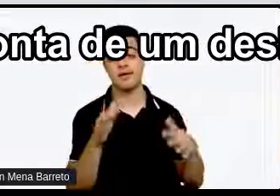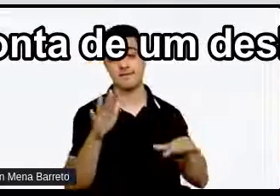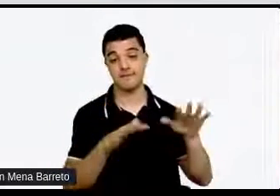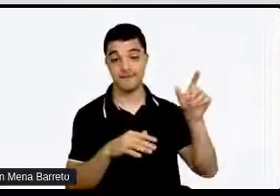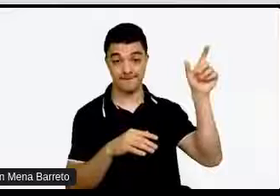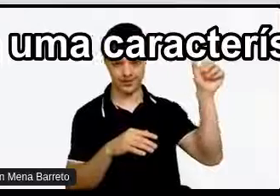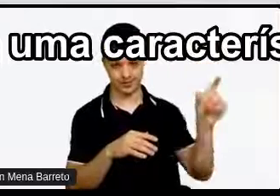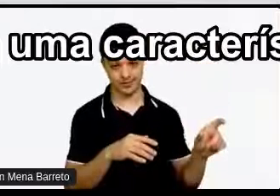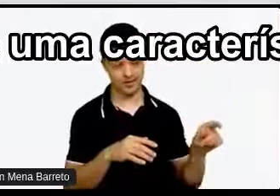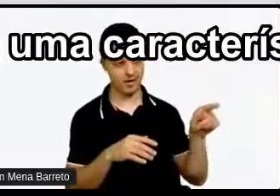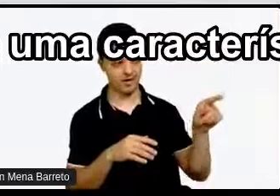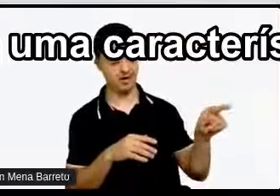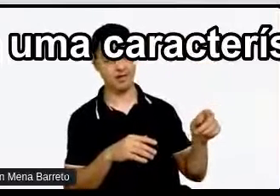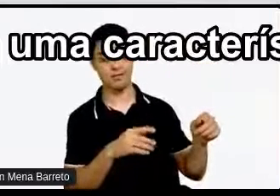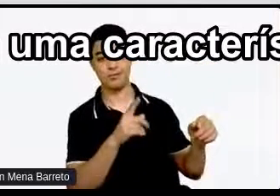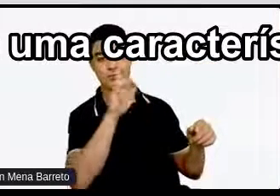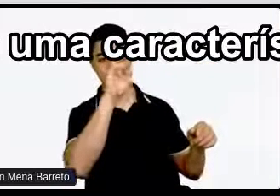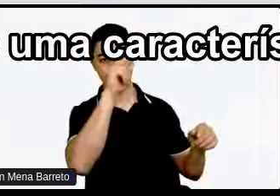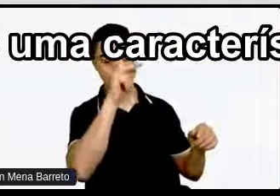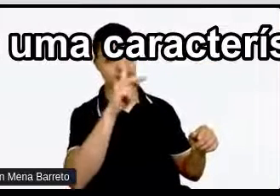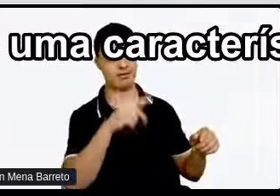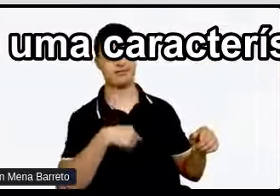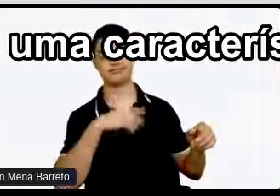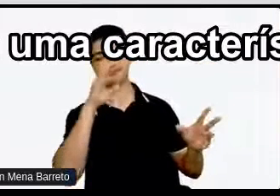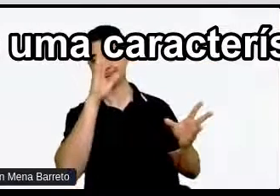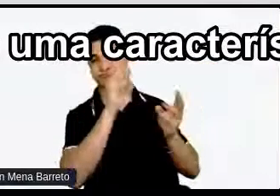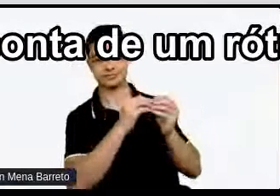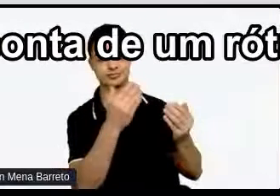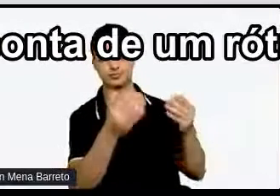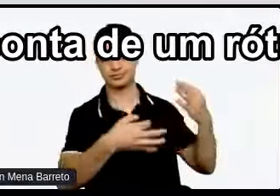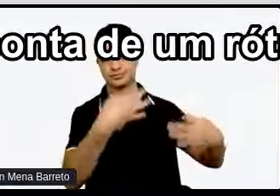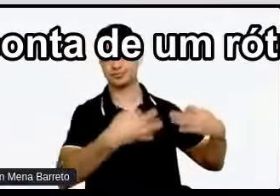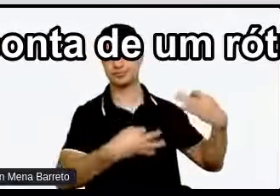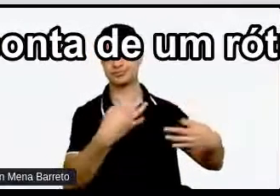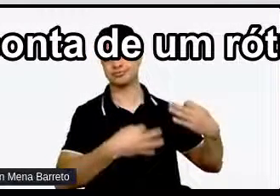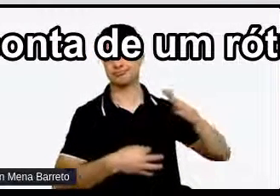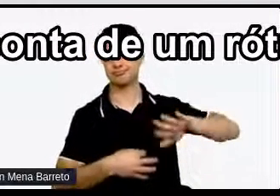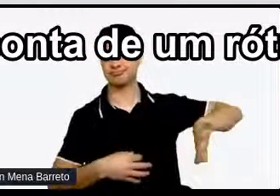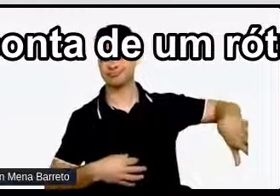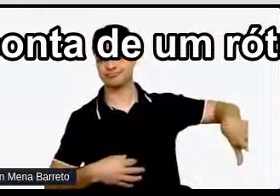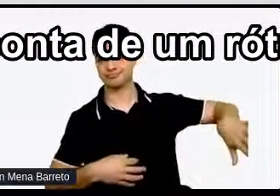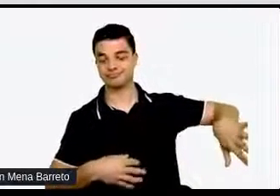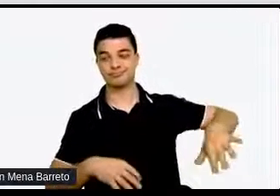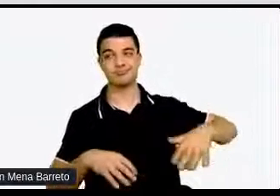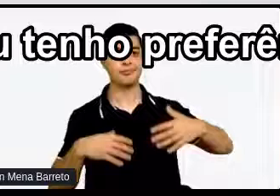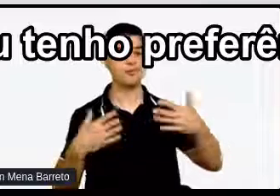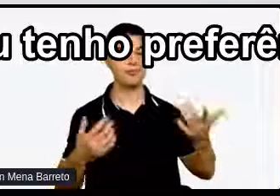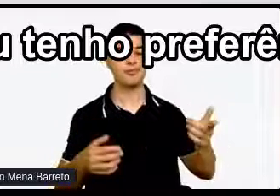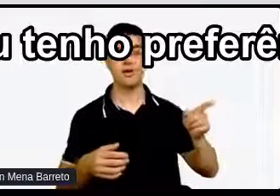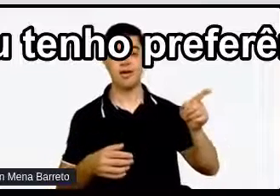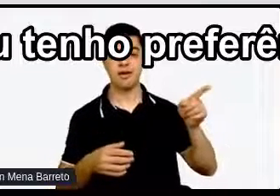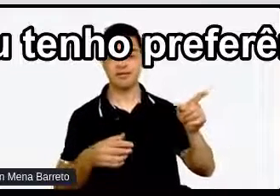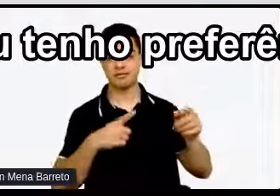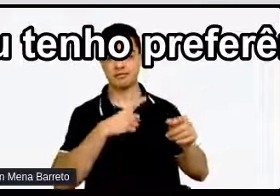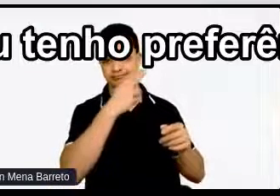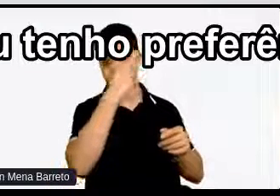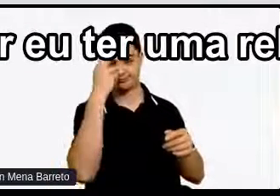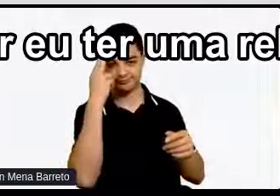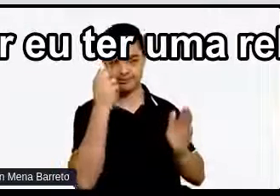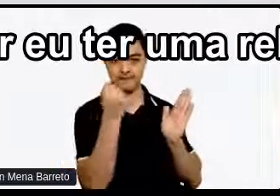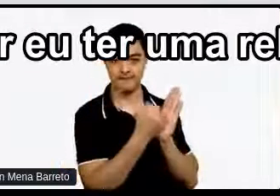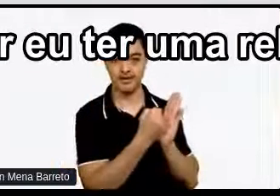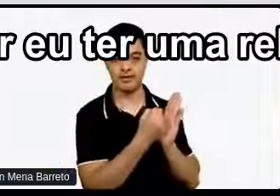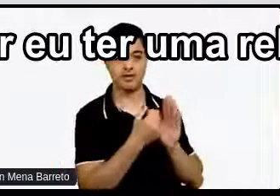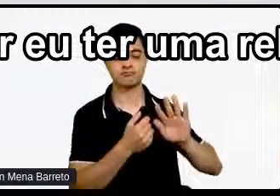Que ela cometeu Por conta de uma característica Específica que ela tem Por conta de um rótulo Que ela recebeu Eu tenho preferência Por pessoas